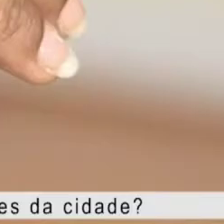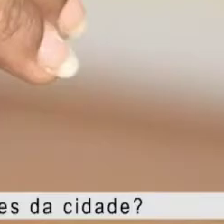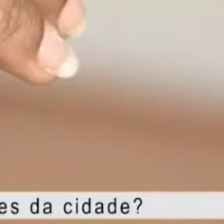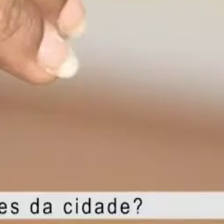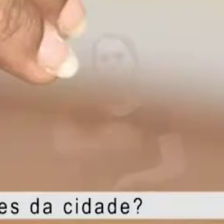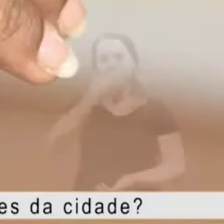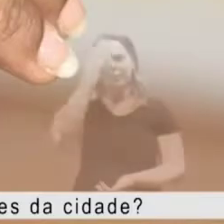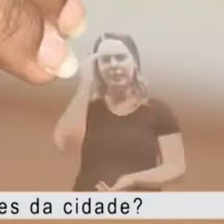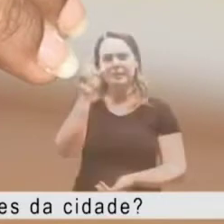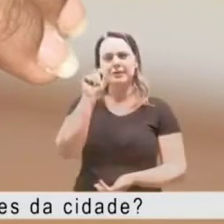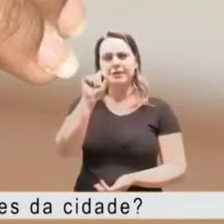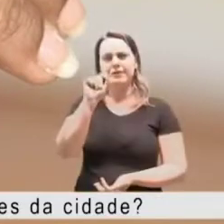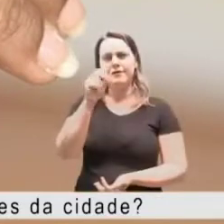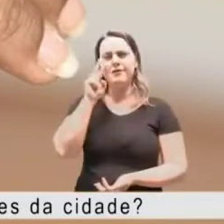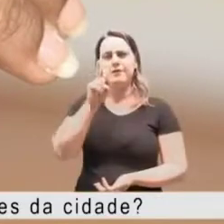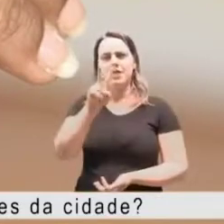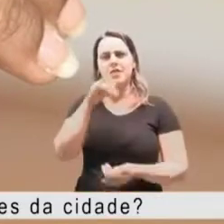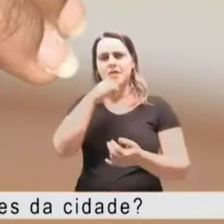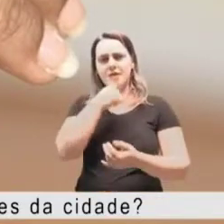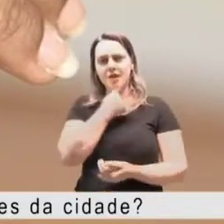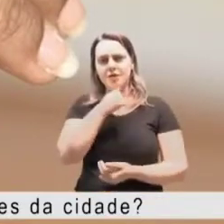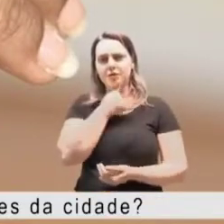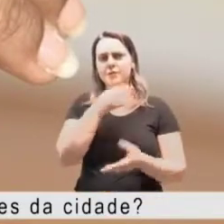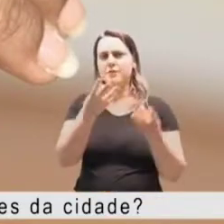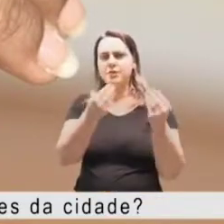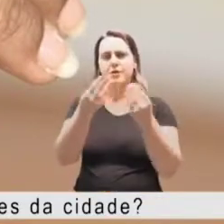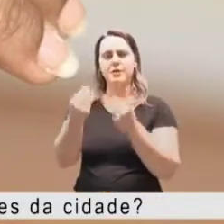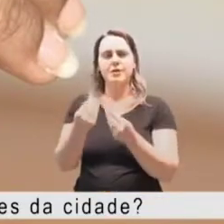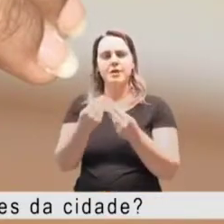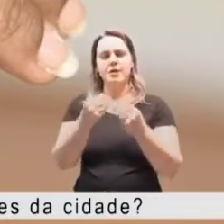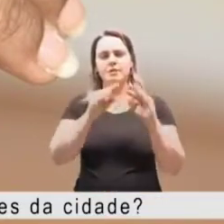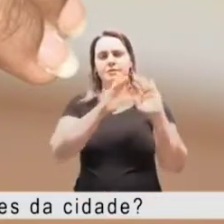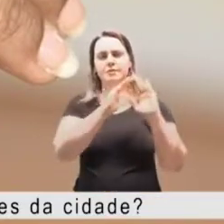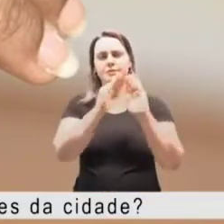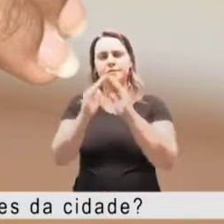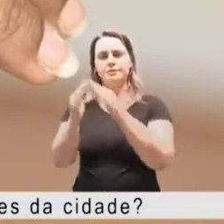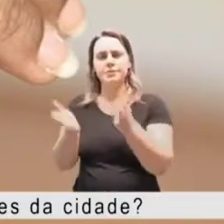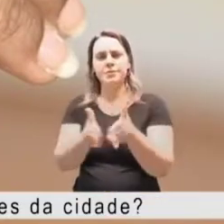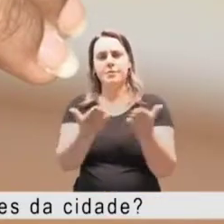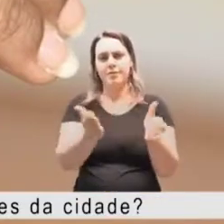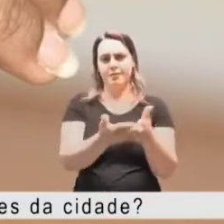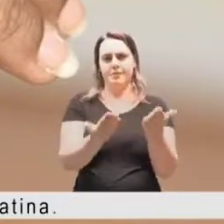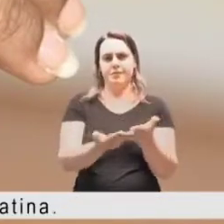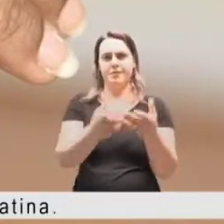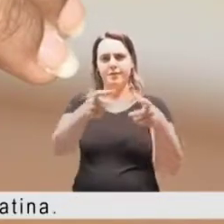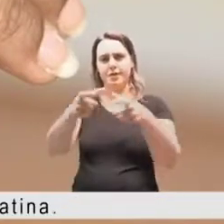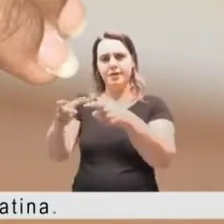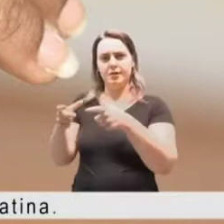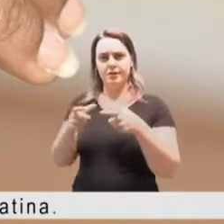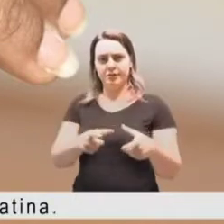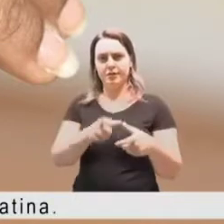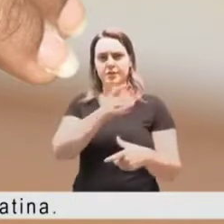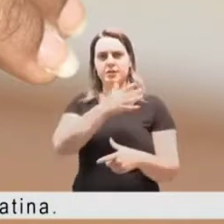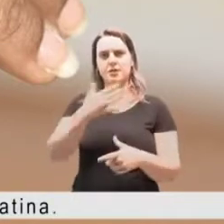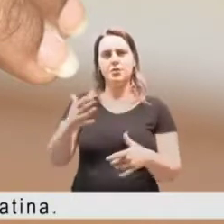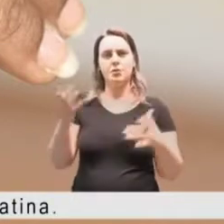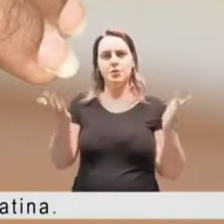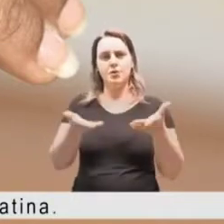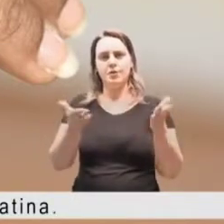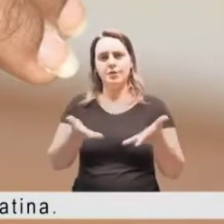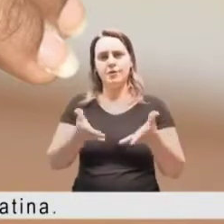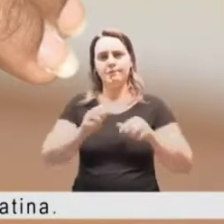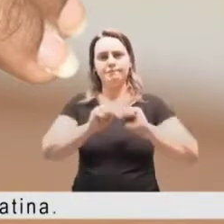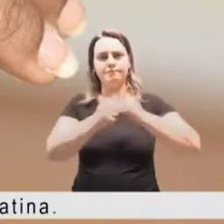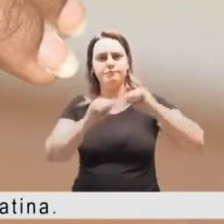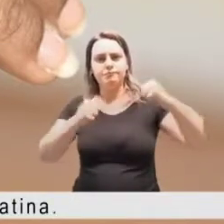Quem não fica triste em ver tanta pobreza e miséria em algumas regiões da cidade? Santos hoje tem